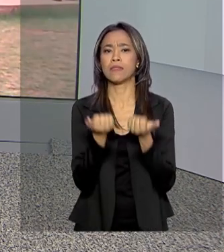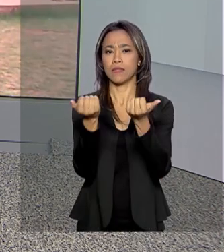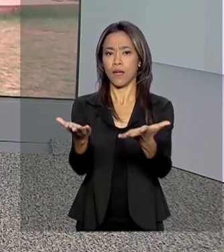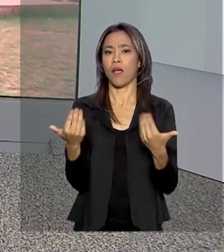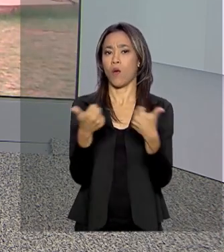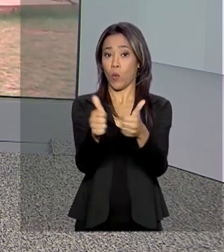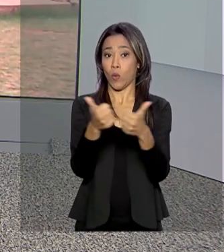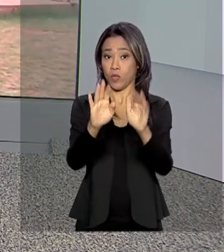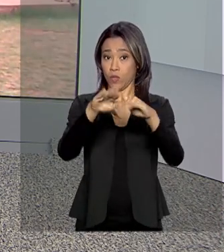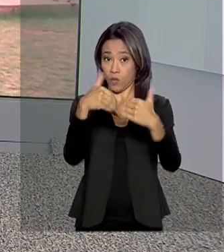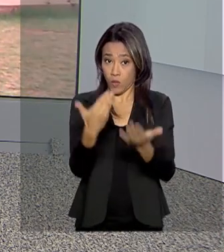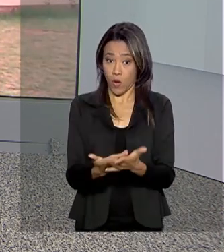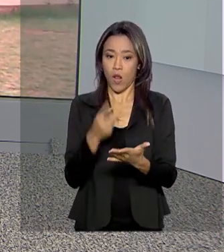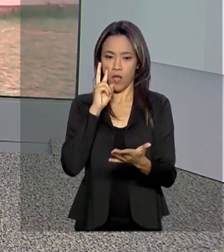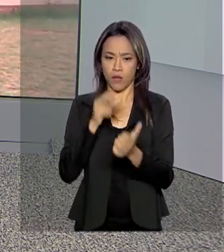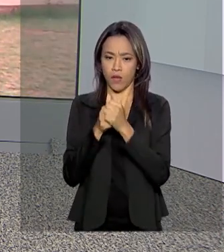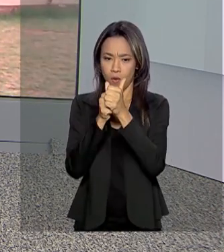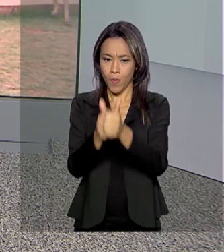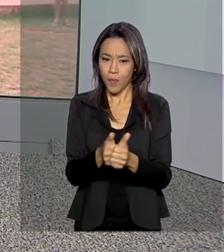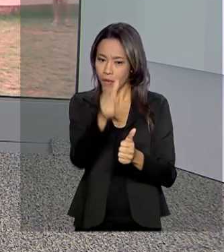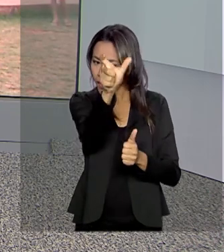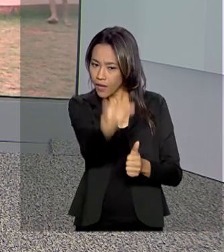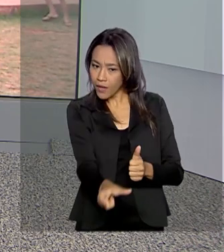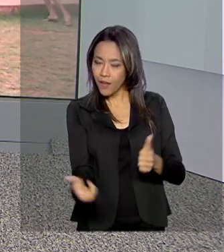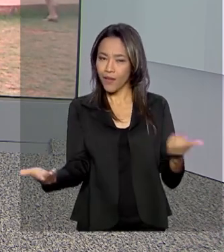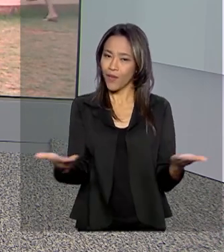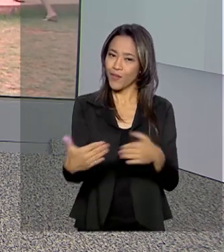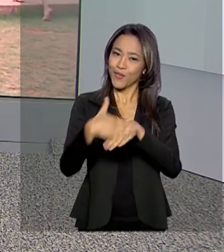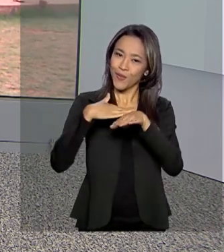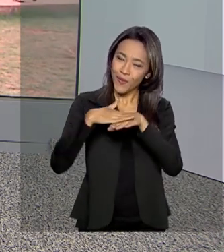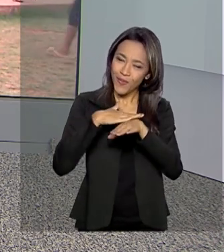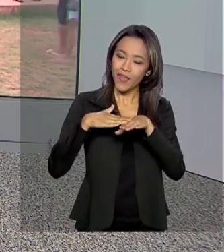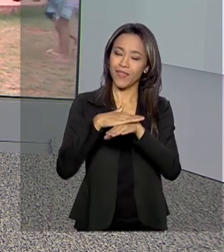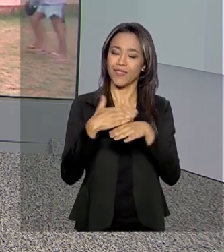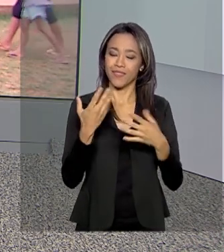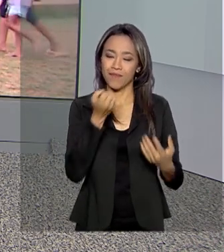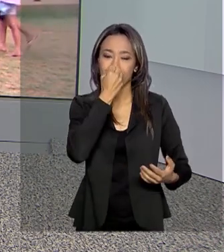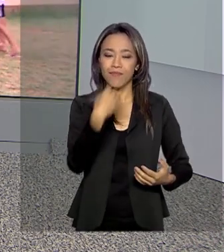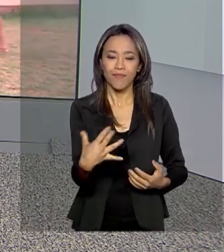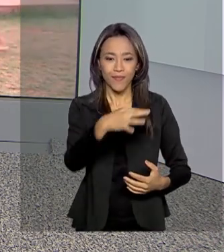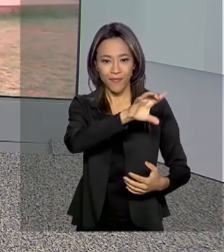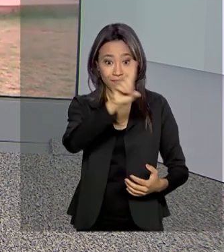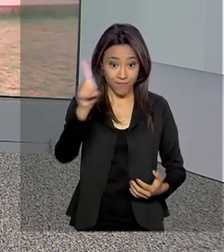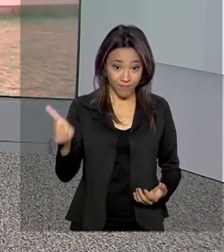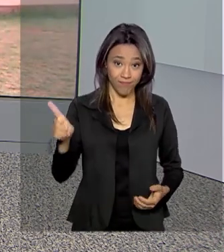Márcia Fernandes acompanha e conversa agora com a gente. Bom dia, Márcia!